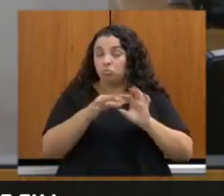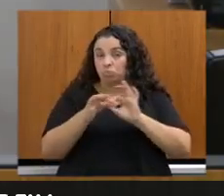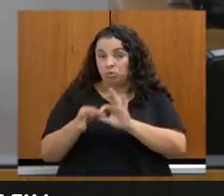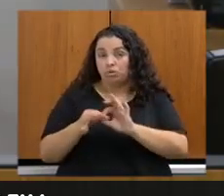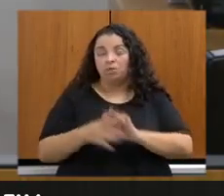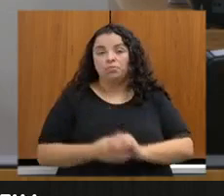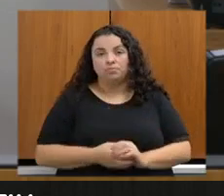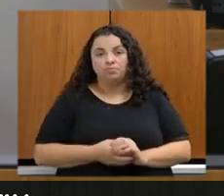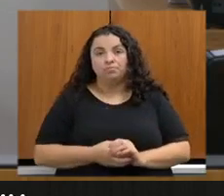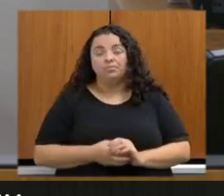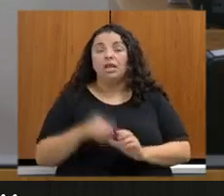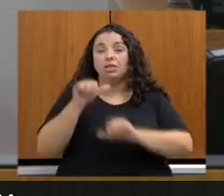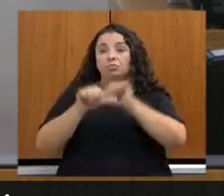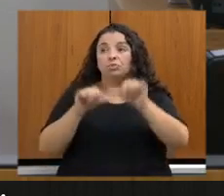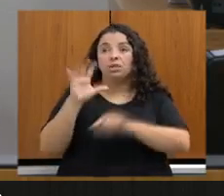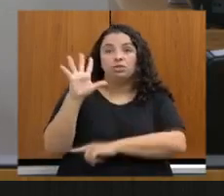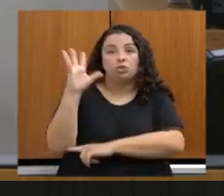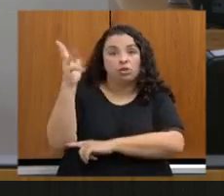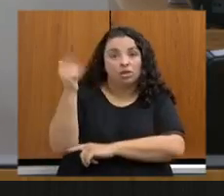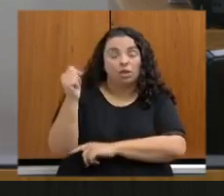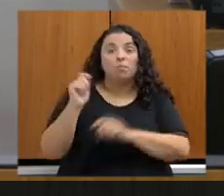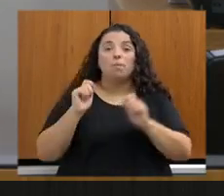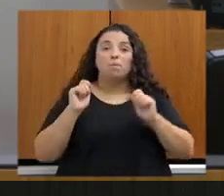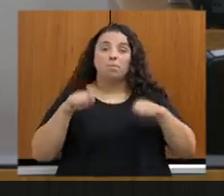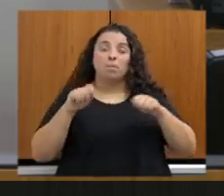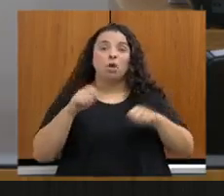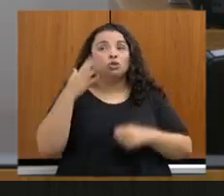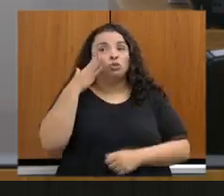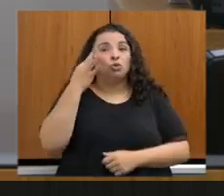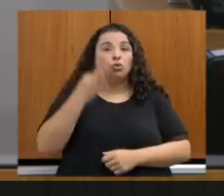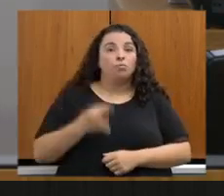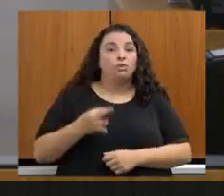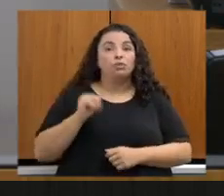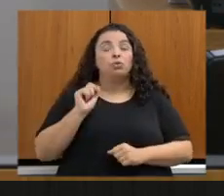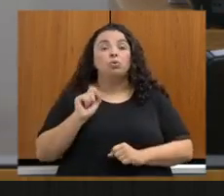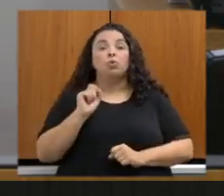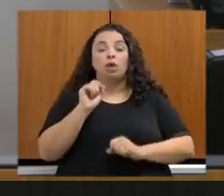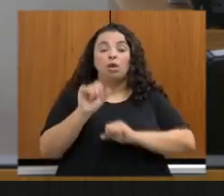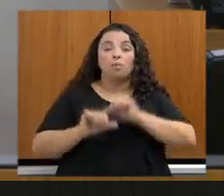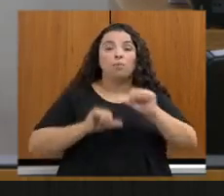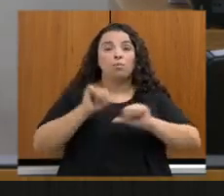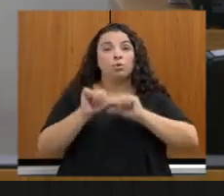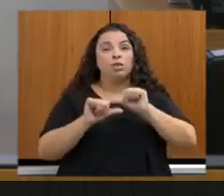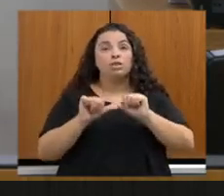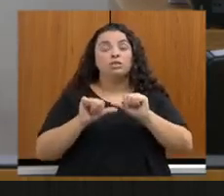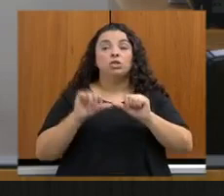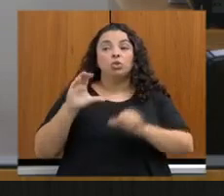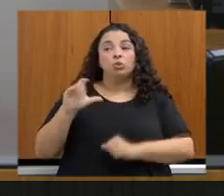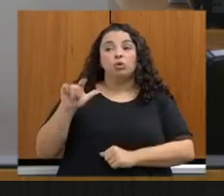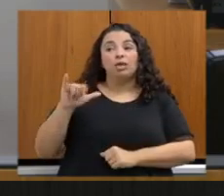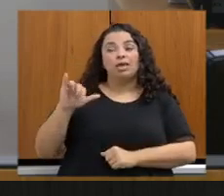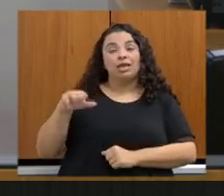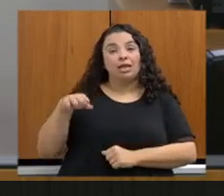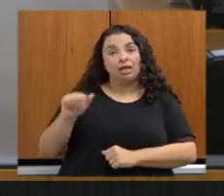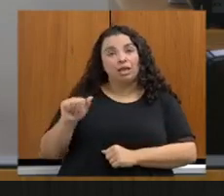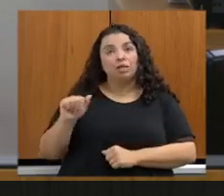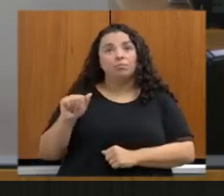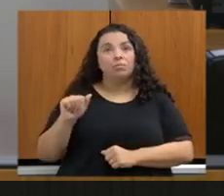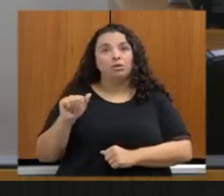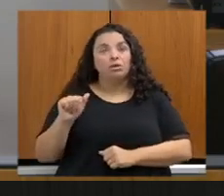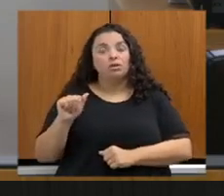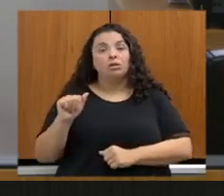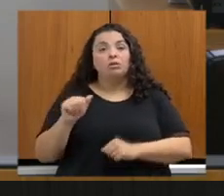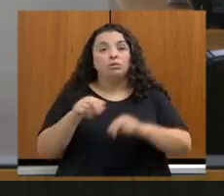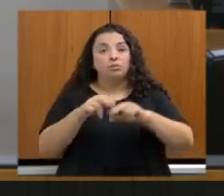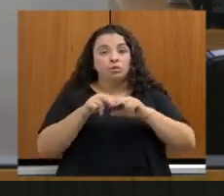As mudanças climáticas podem ser entendidas como alterações do clima atribuídas à atividade